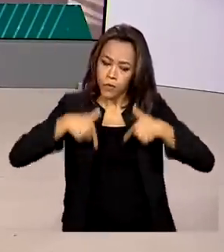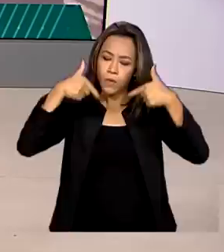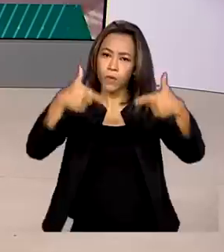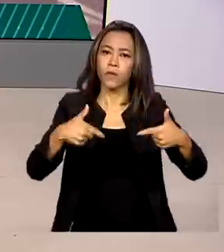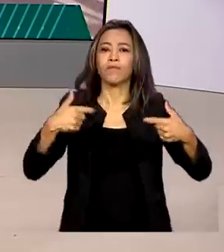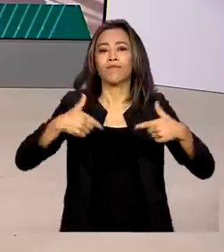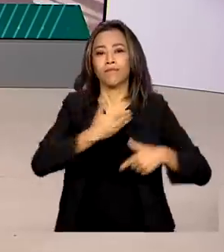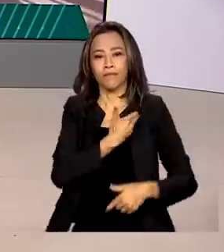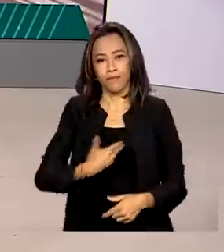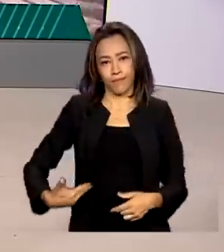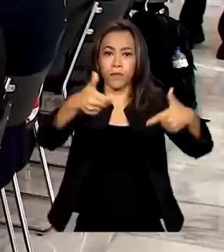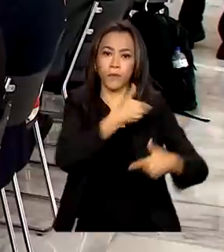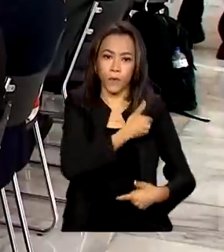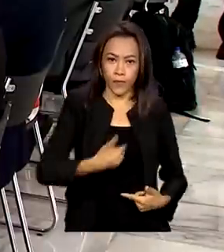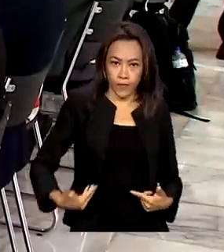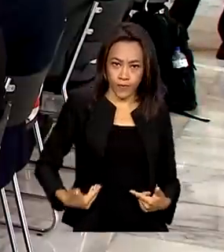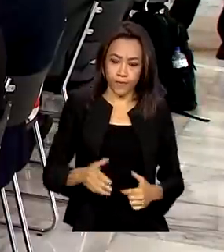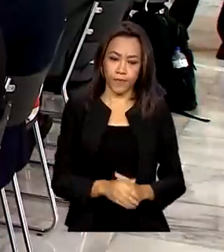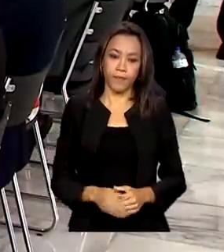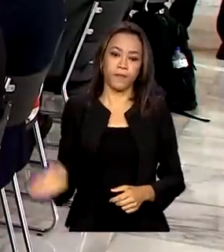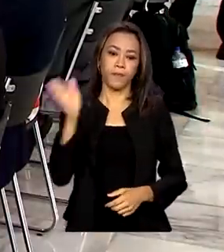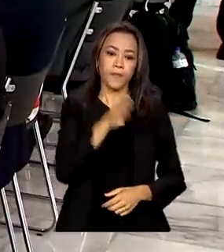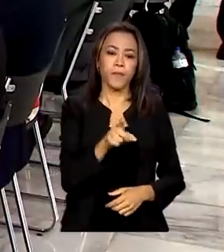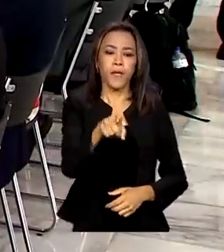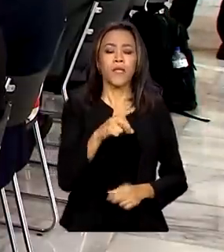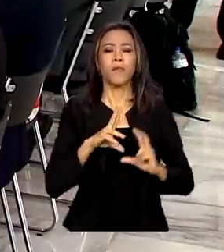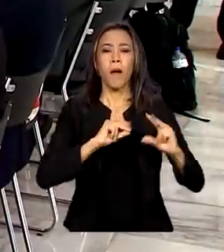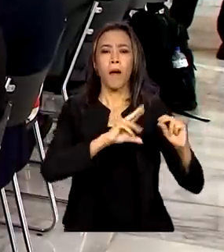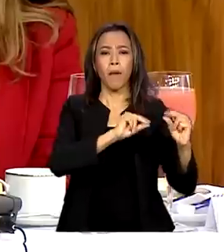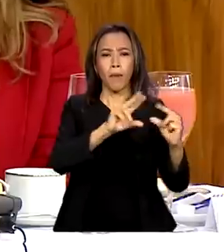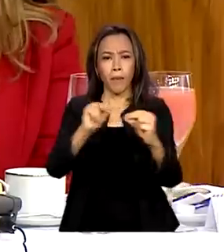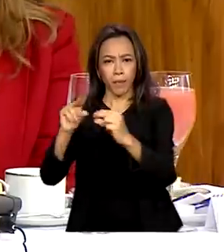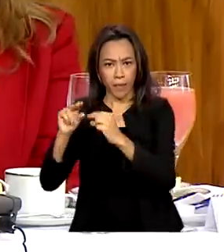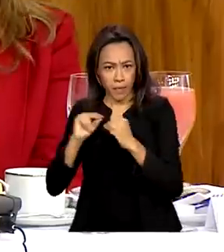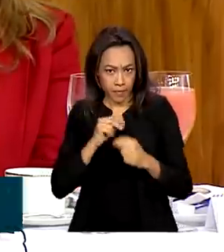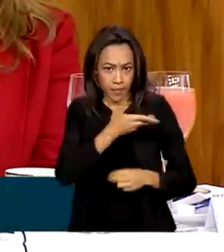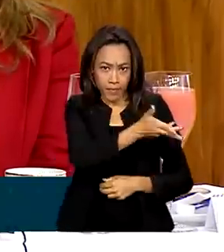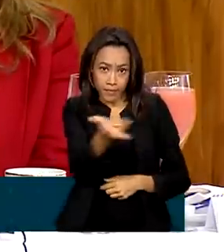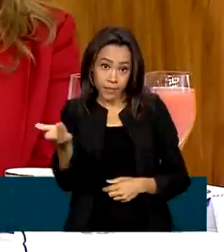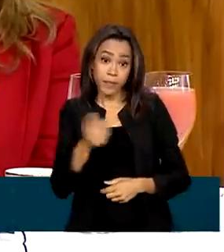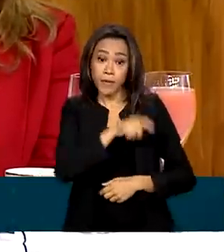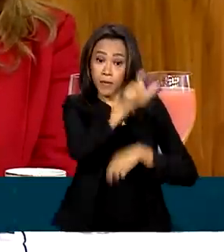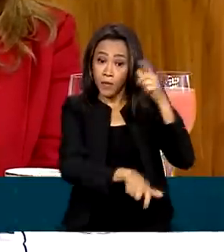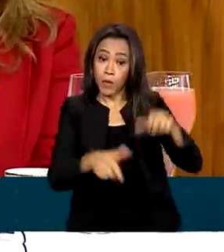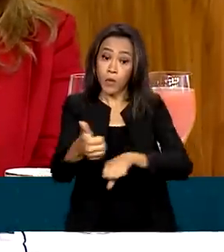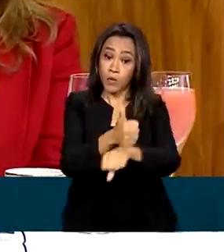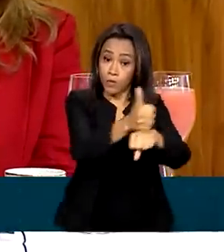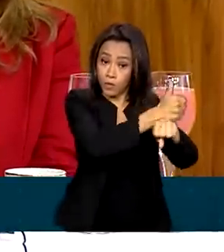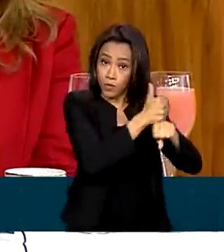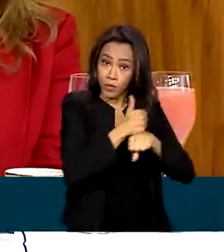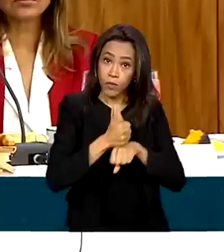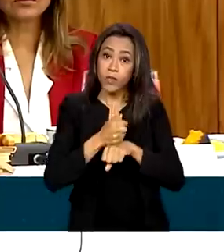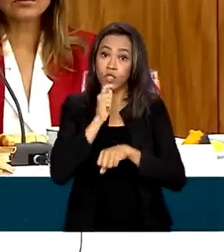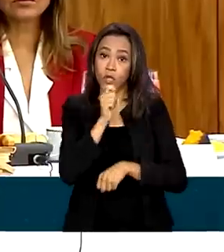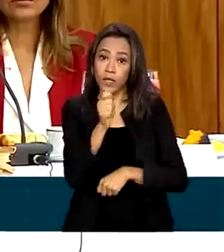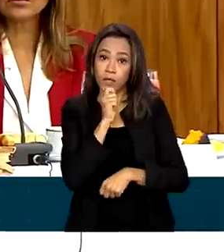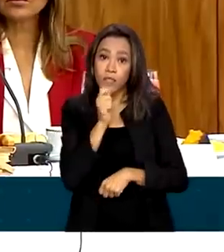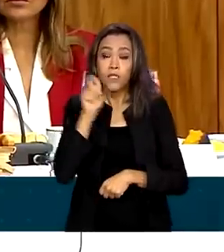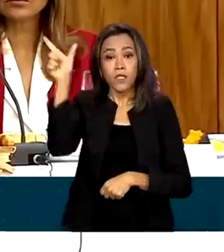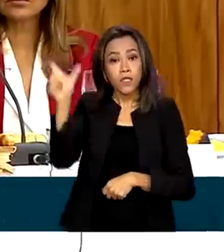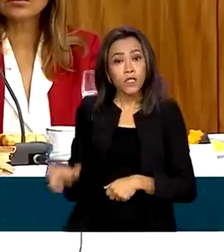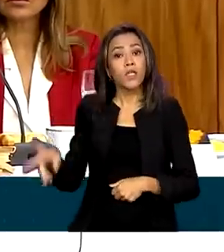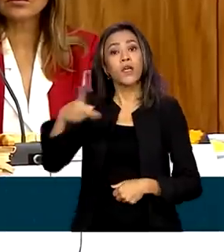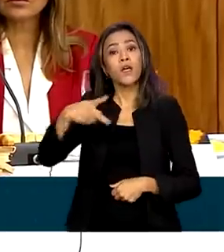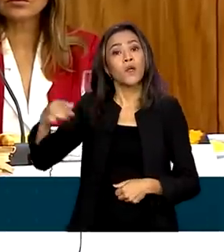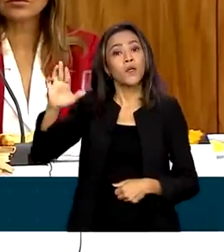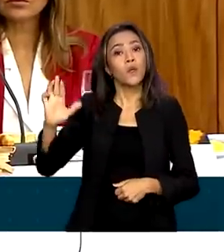governo. No bate-papo com os jornalistas, o presidente Luiz Inácio Lula da Silva disse que já